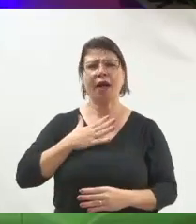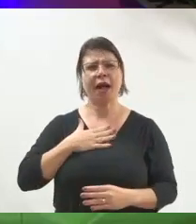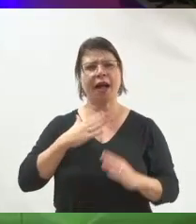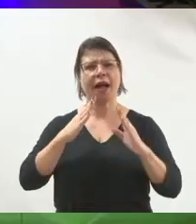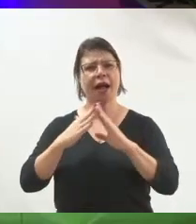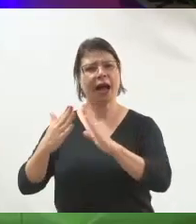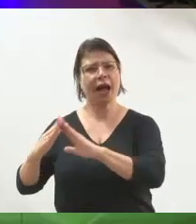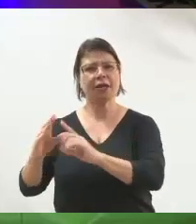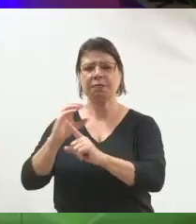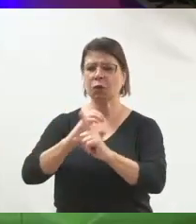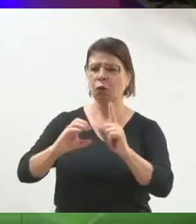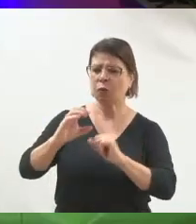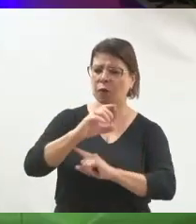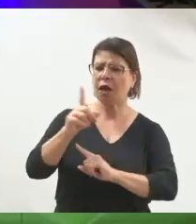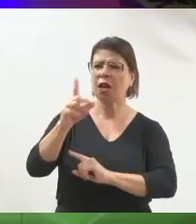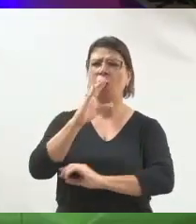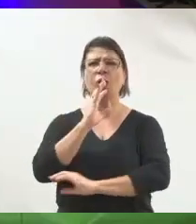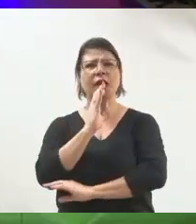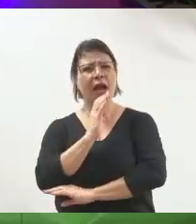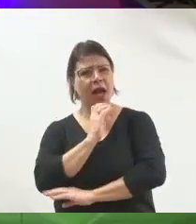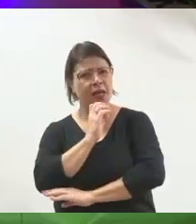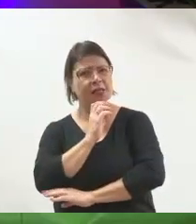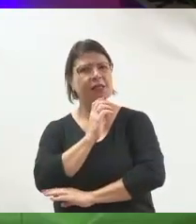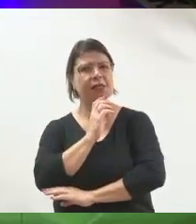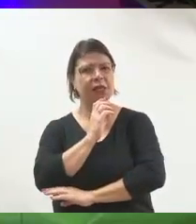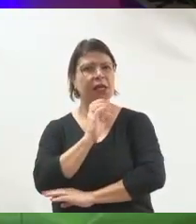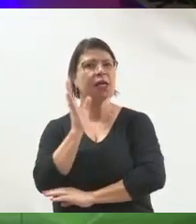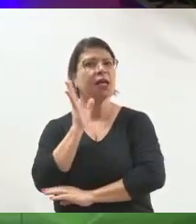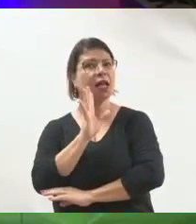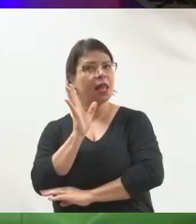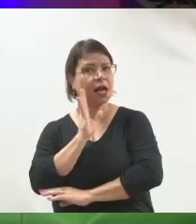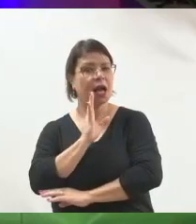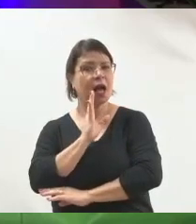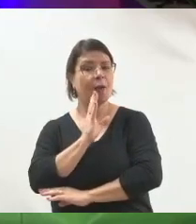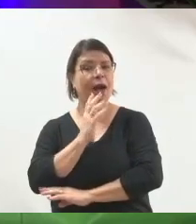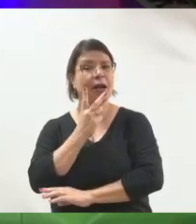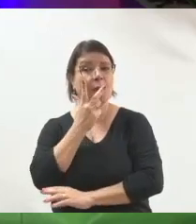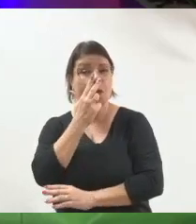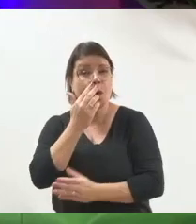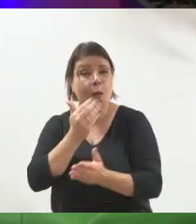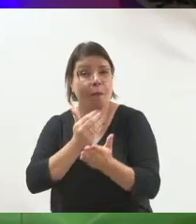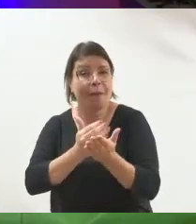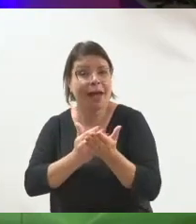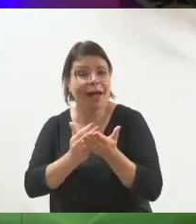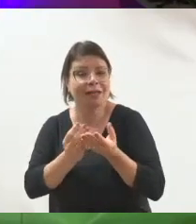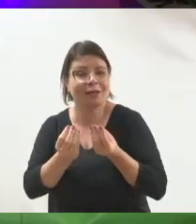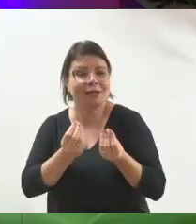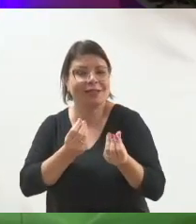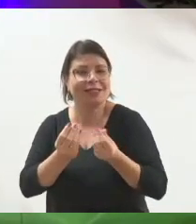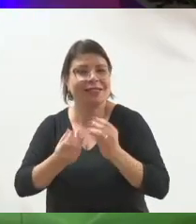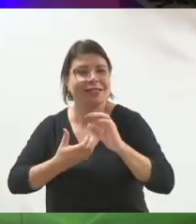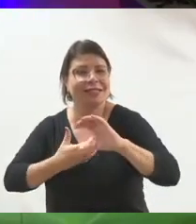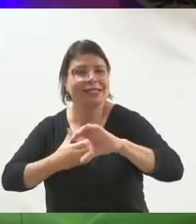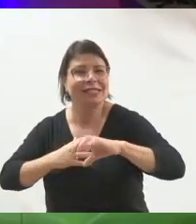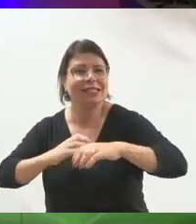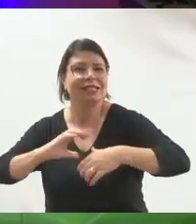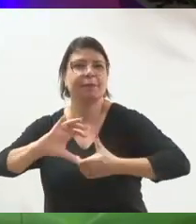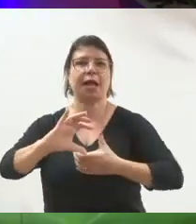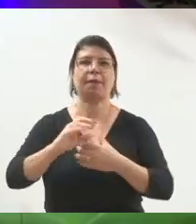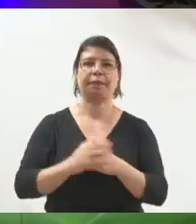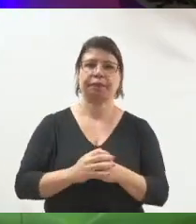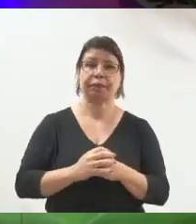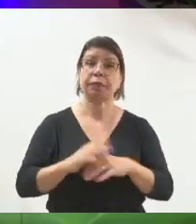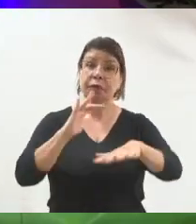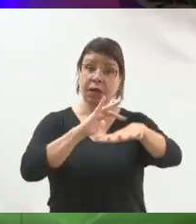comunidade, ela sabe o que está na minha cabeça. E aí eu começo a gerar sensibilização. E isso também acontece na rede